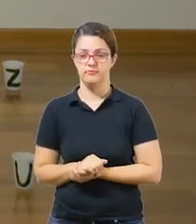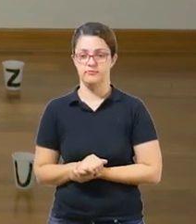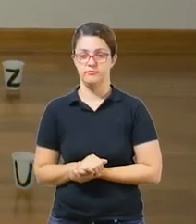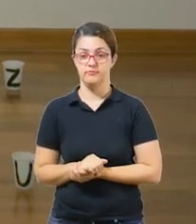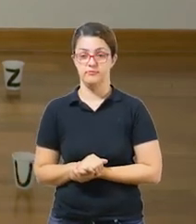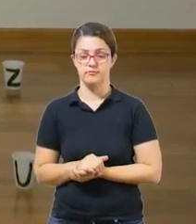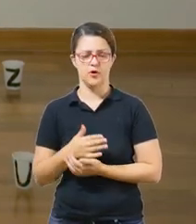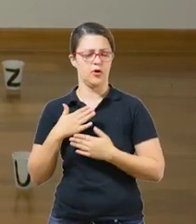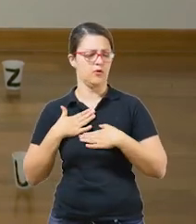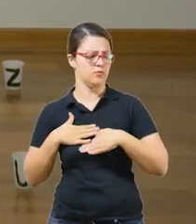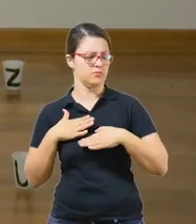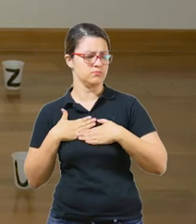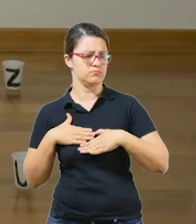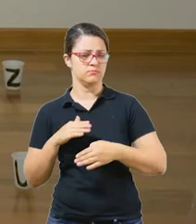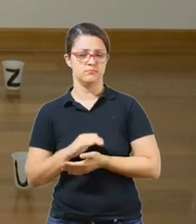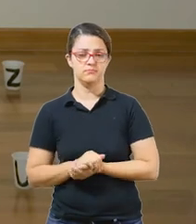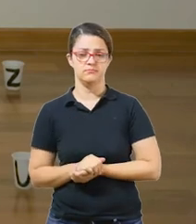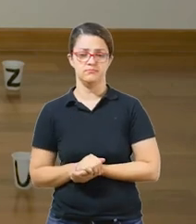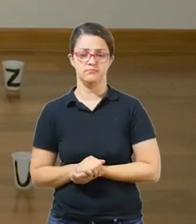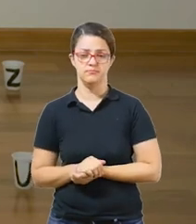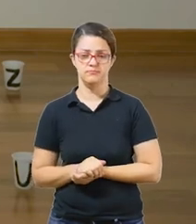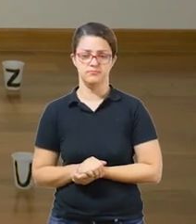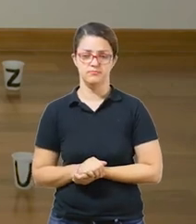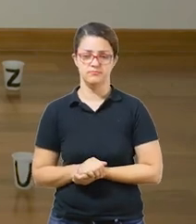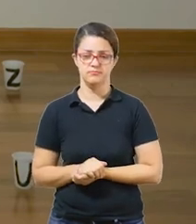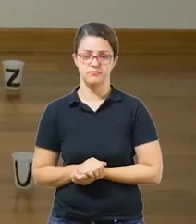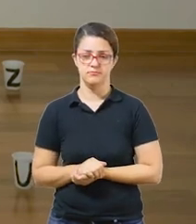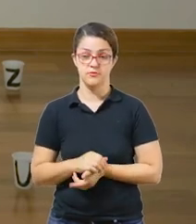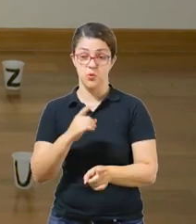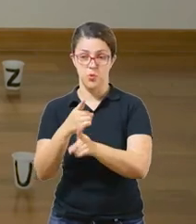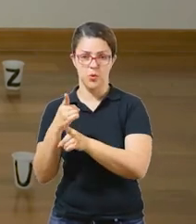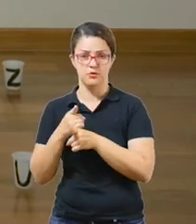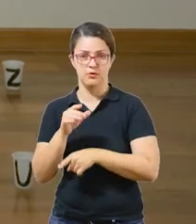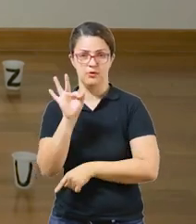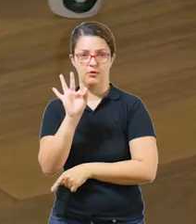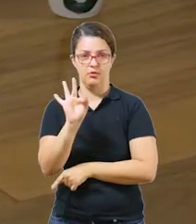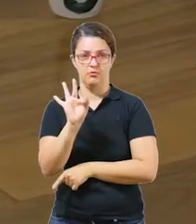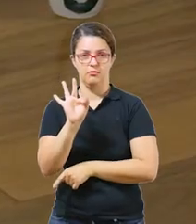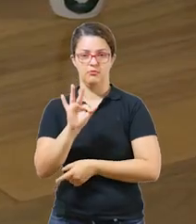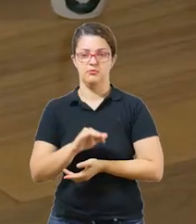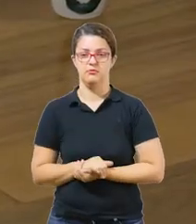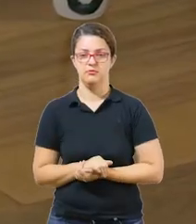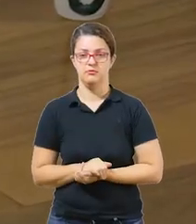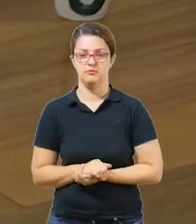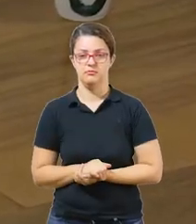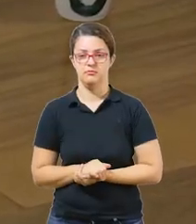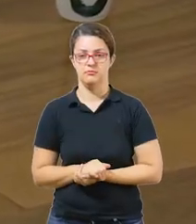Vamos lá, devagar, chutando a bolinha, localiza a letrinha F.